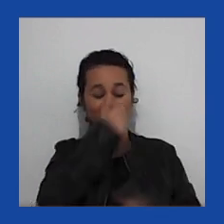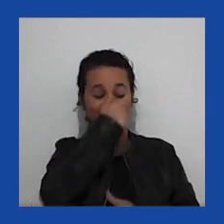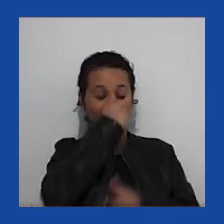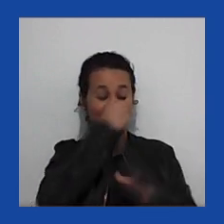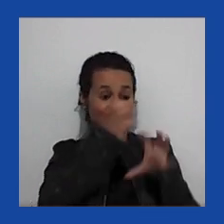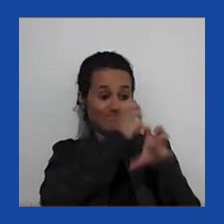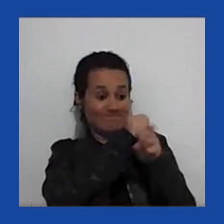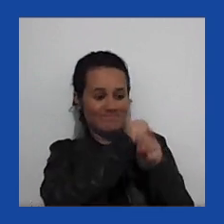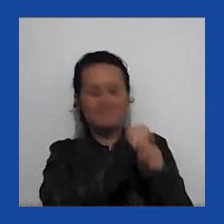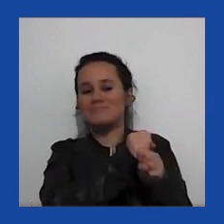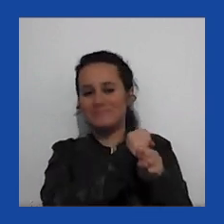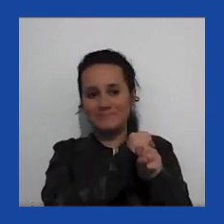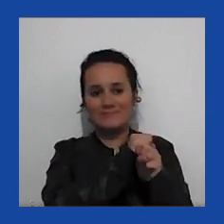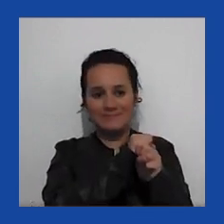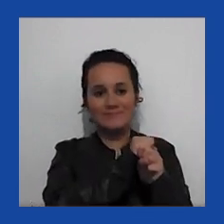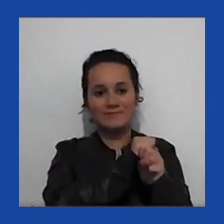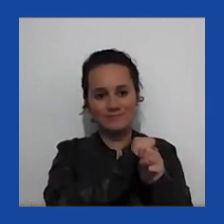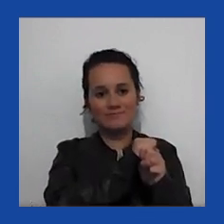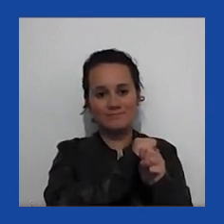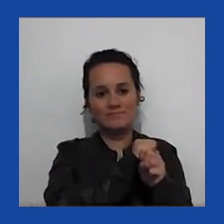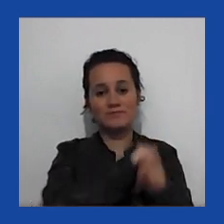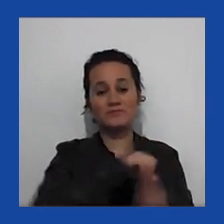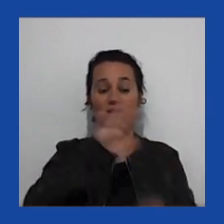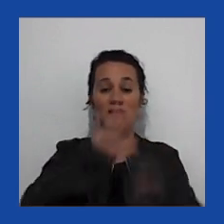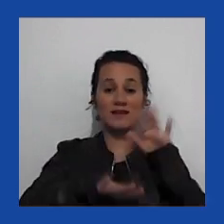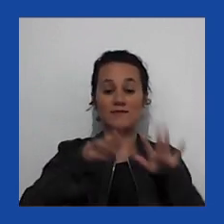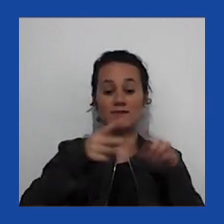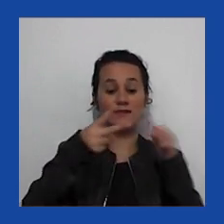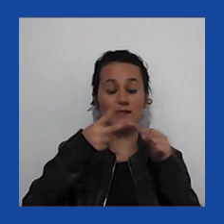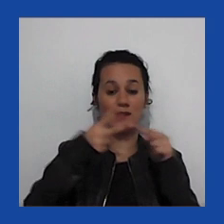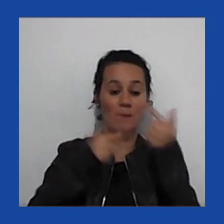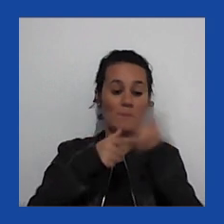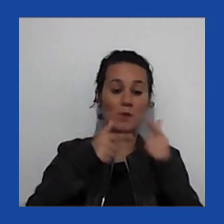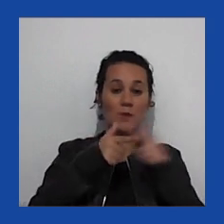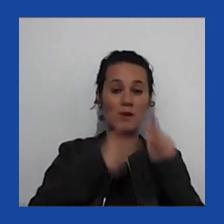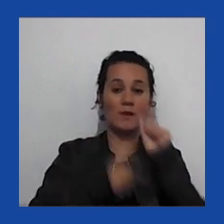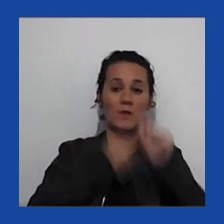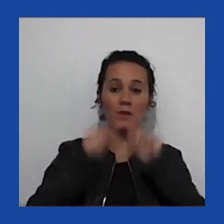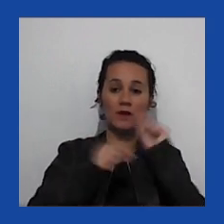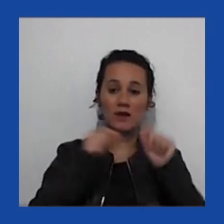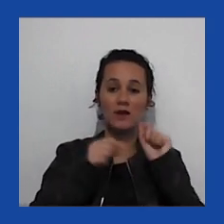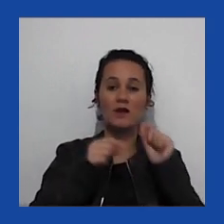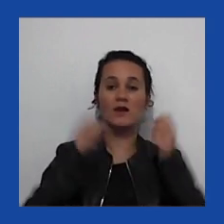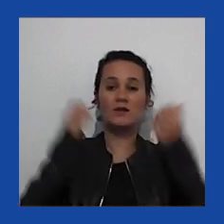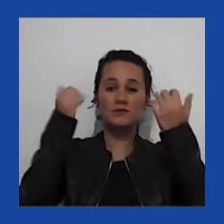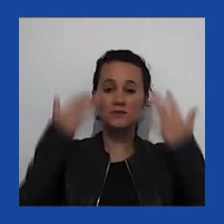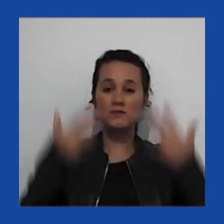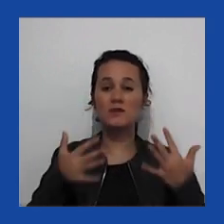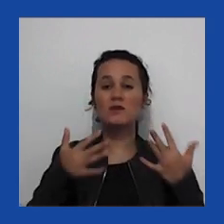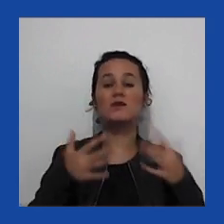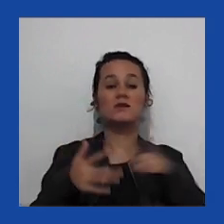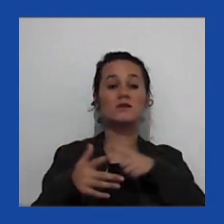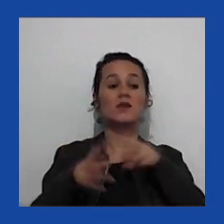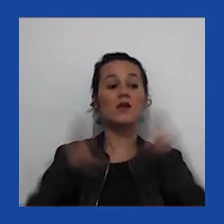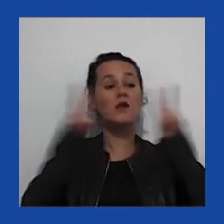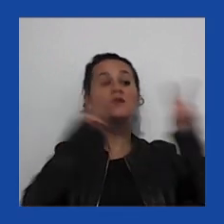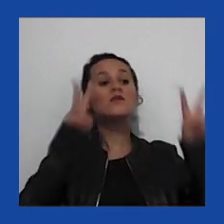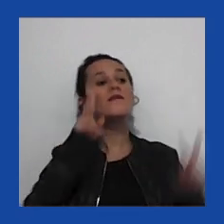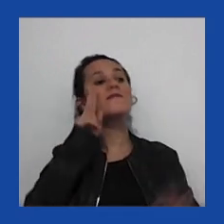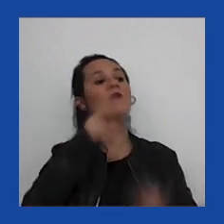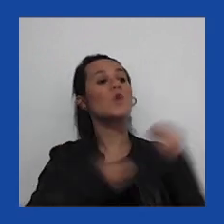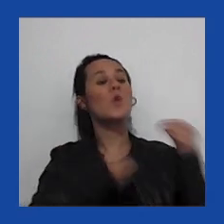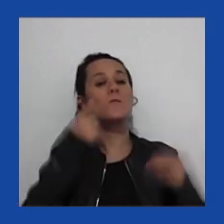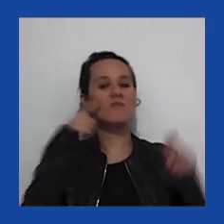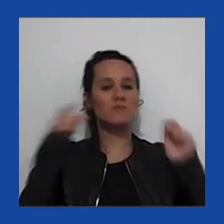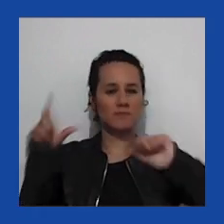eleição. A segunda, o segundo problema é a maneira de Trump enfrentar protestos. Se podemos passar para